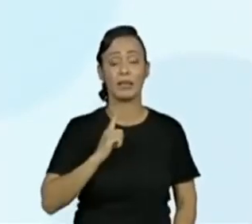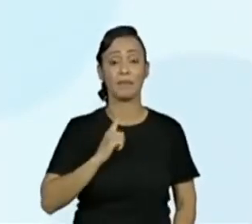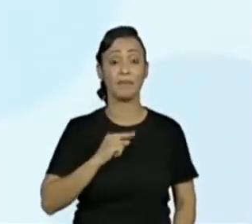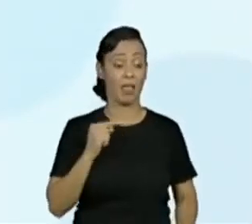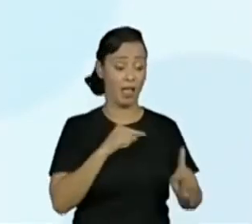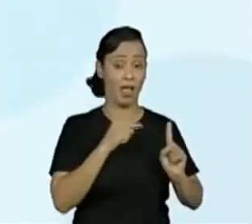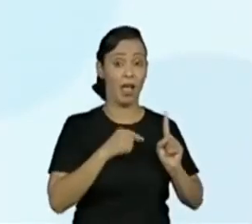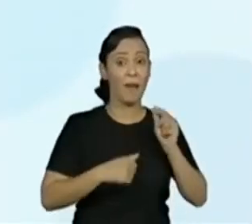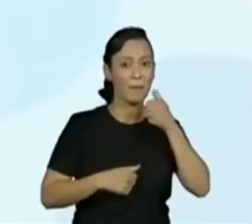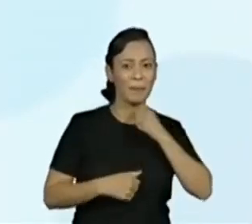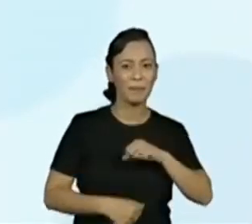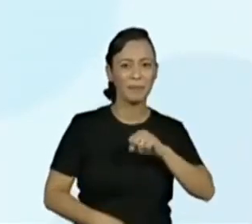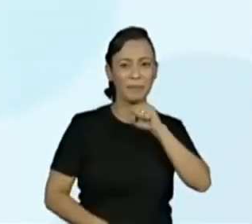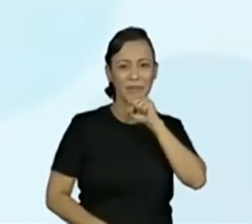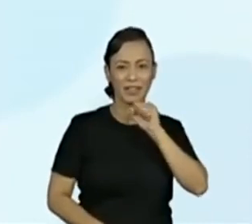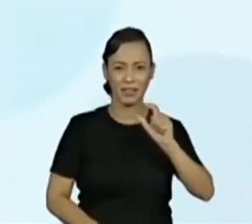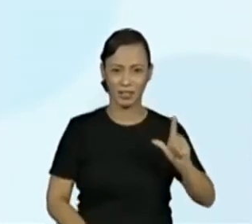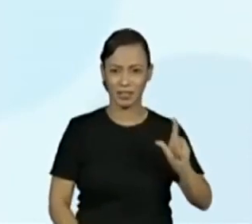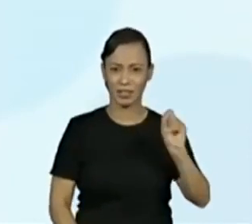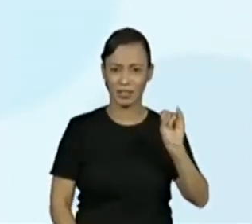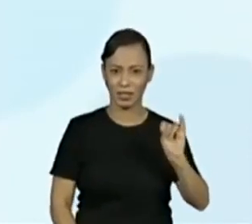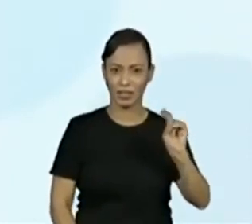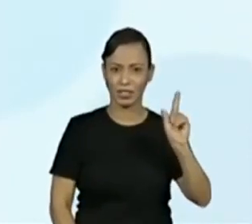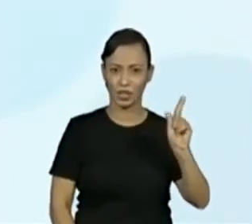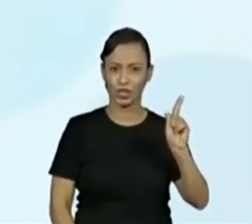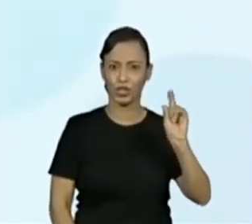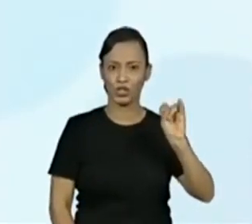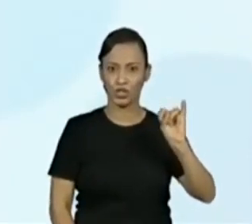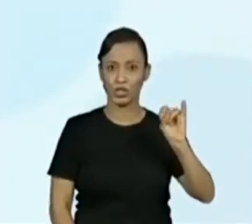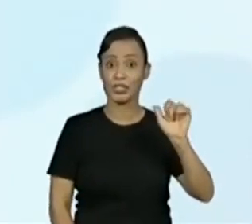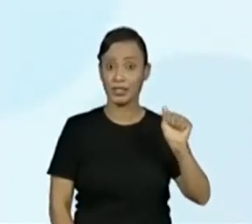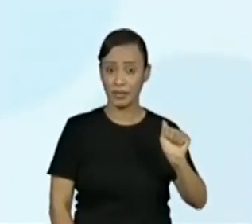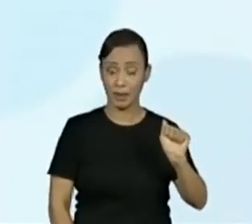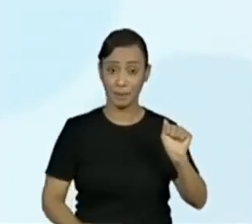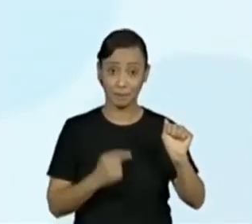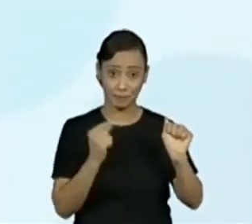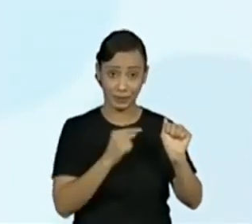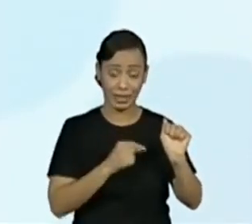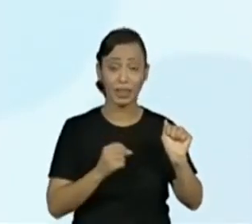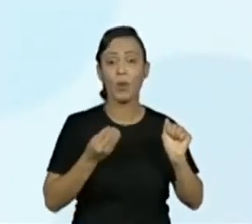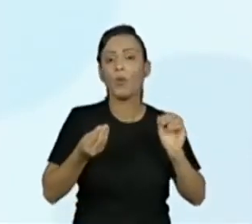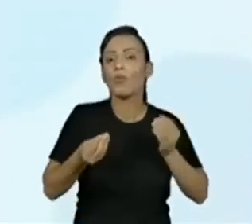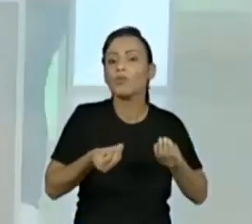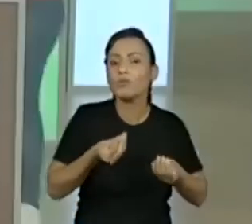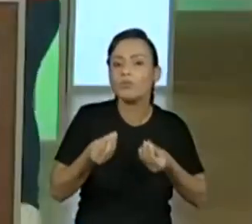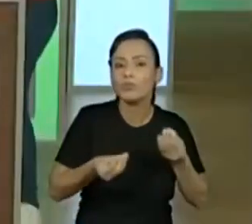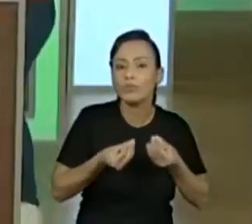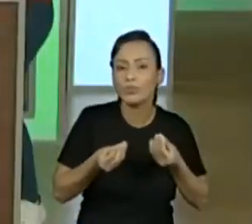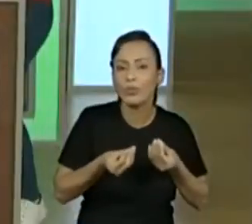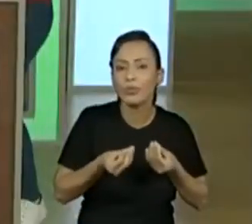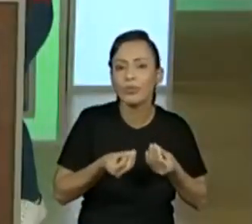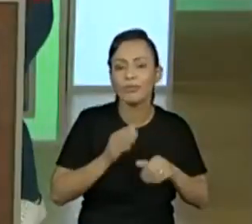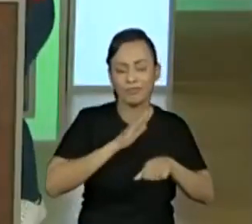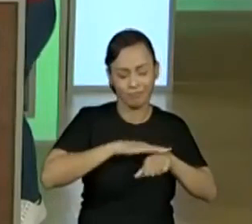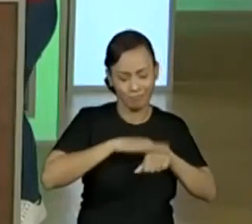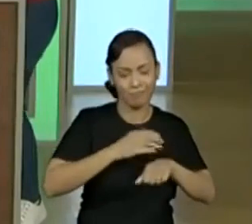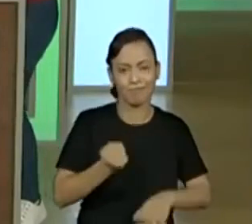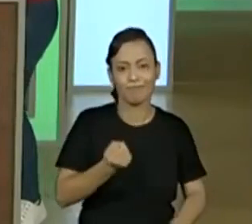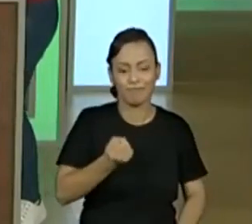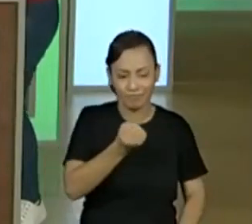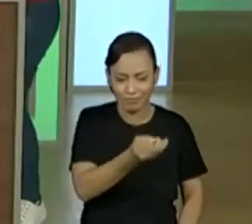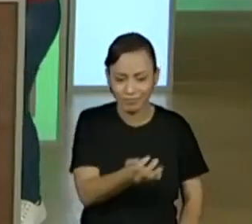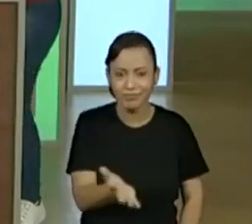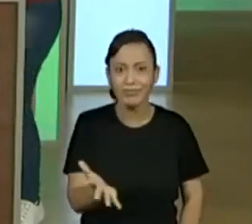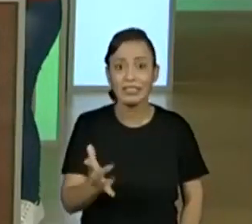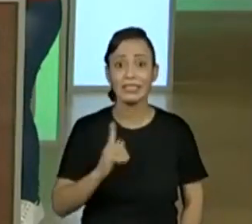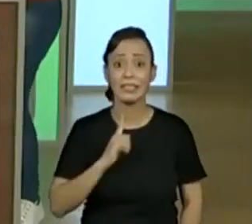obteve em cada jogada. Vamos lembrar que também, a gente já falou disso aqui numa aula hoje, o quanto é importante a gente